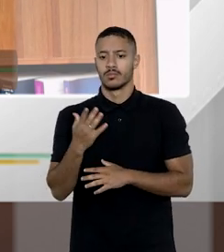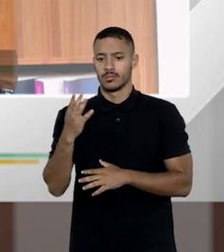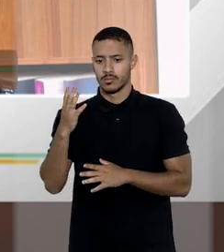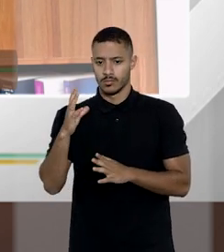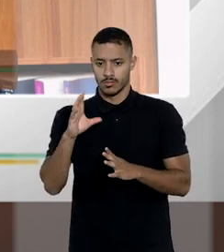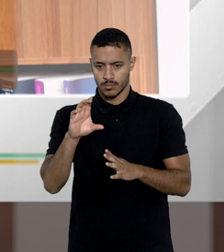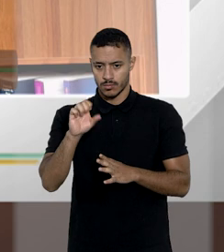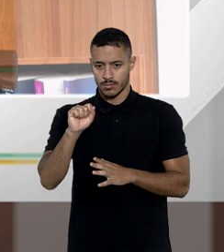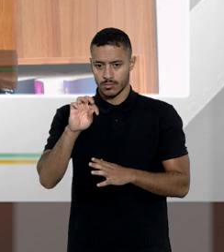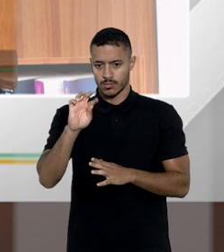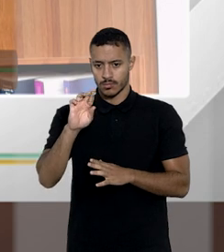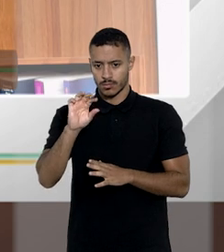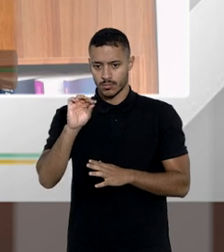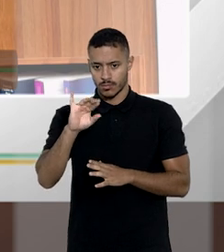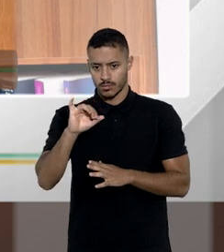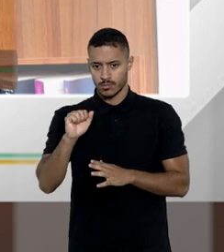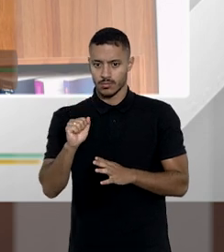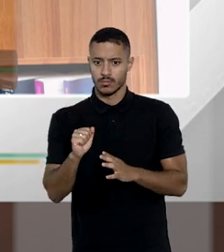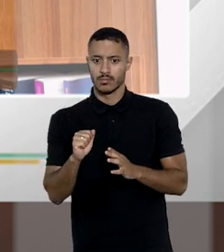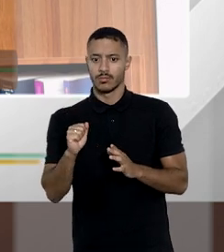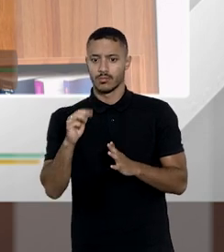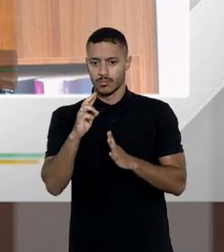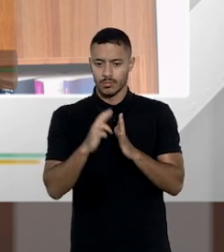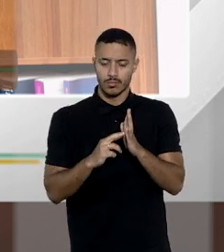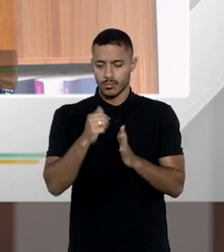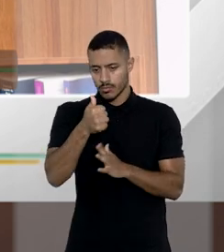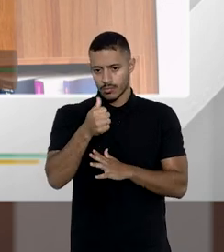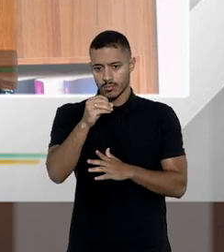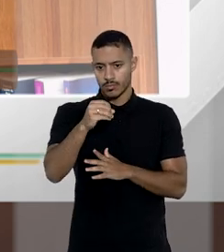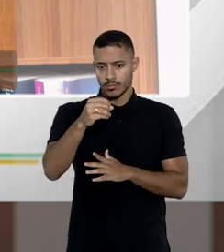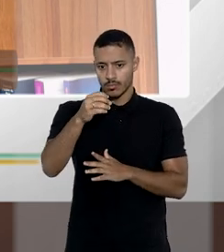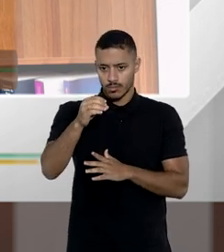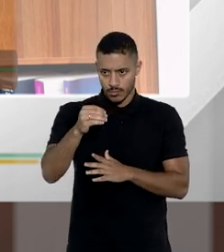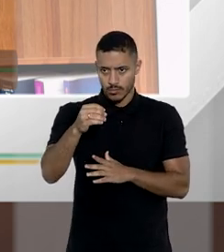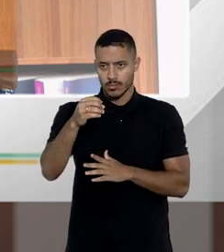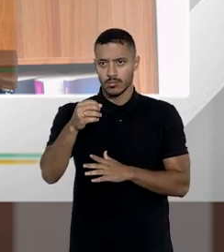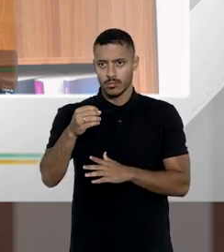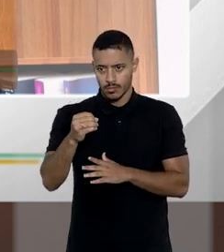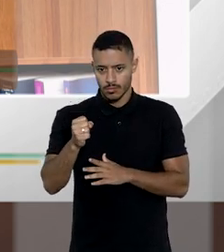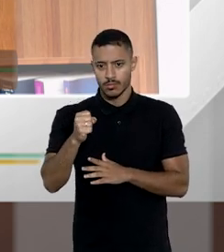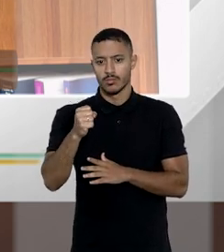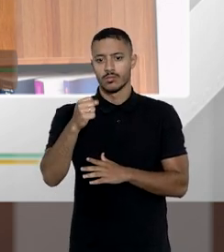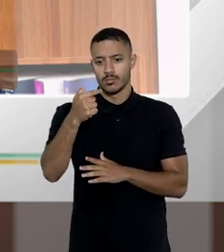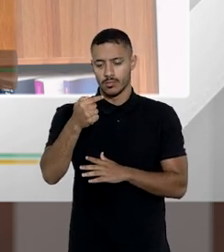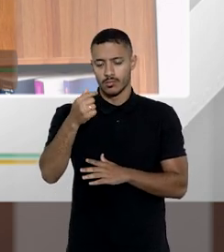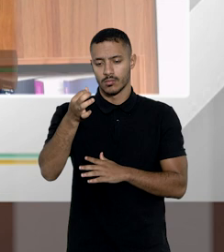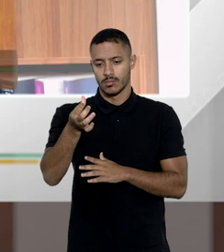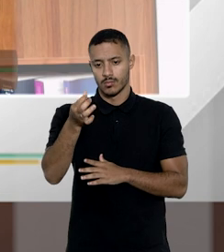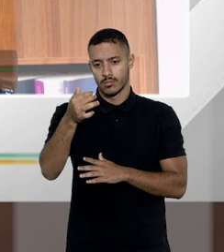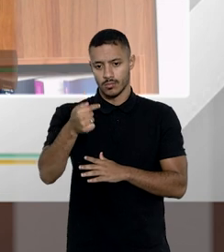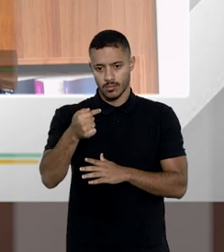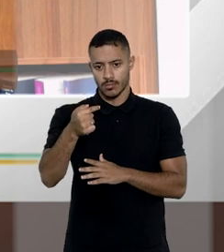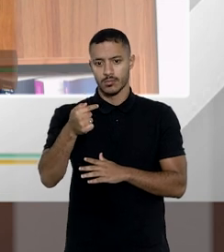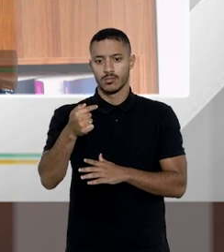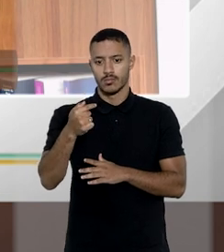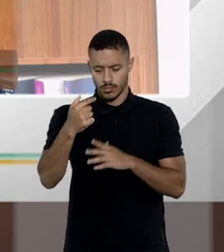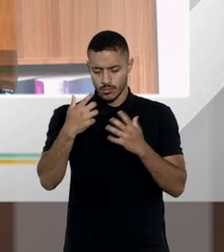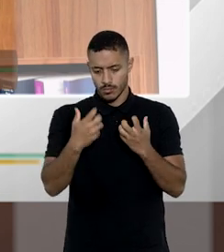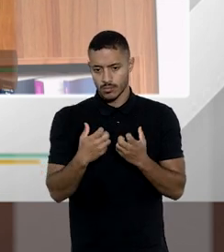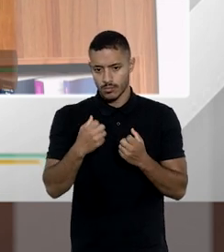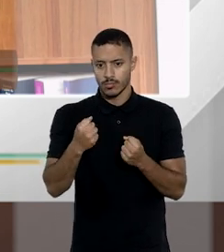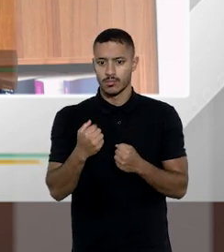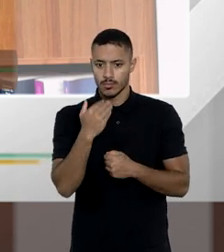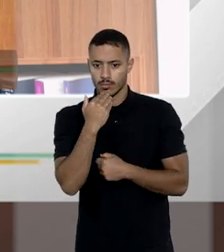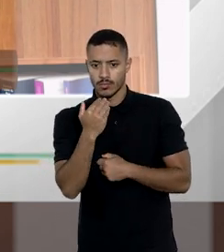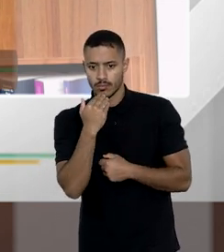tabelionato de notas está lá no Recuro Especial 1808-767 que revolucionou então hoje atendido